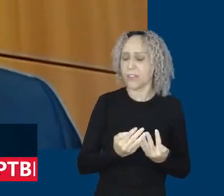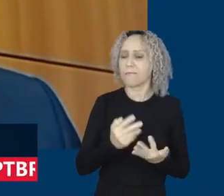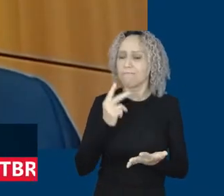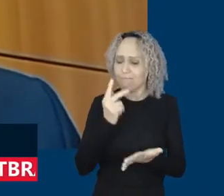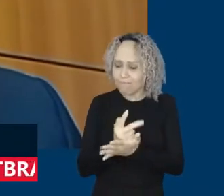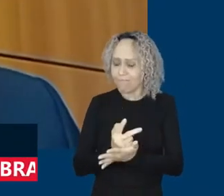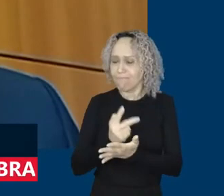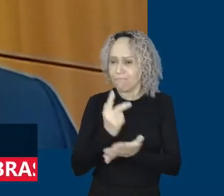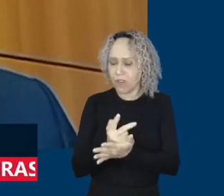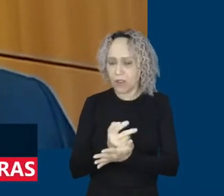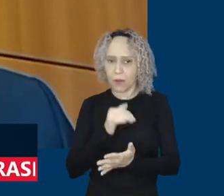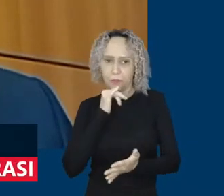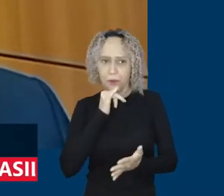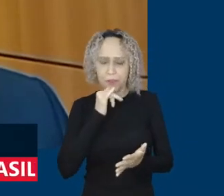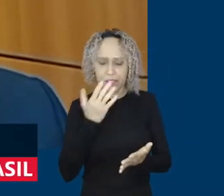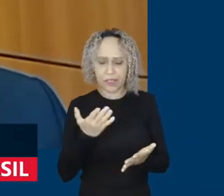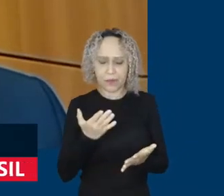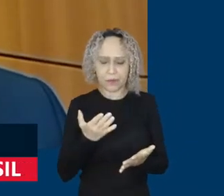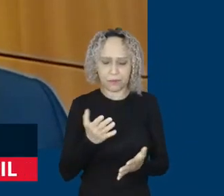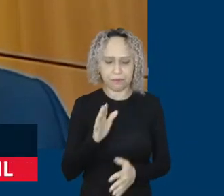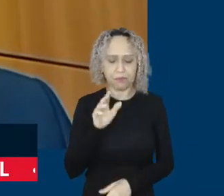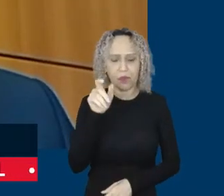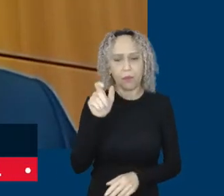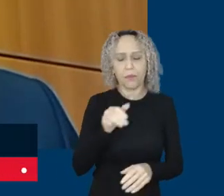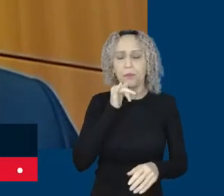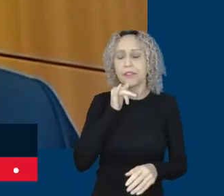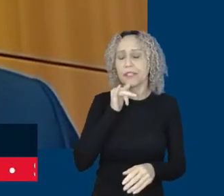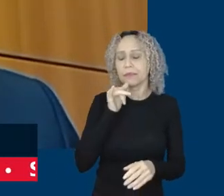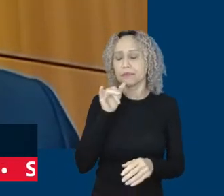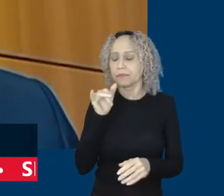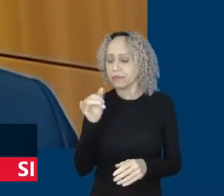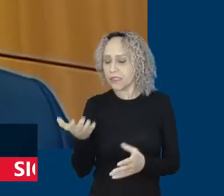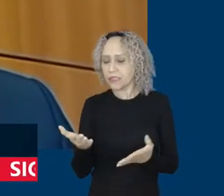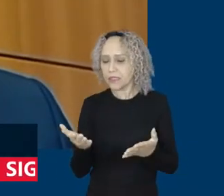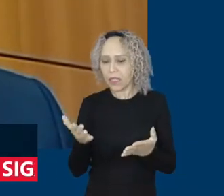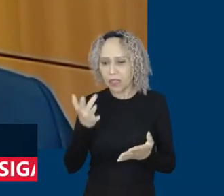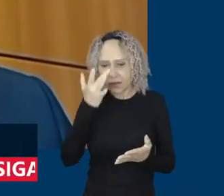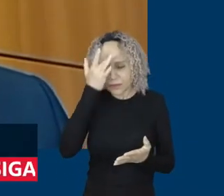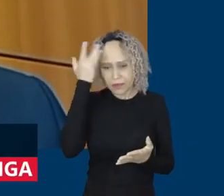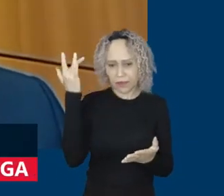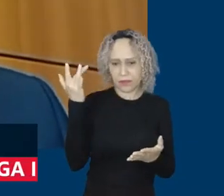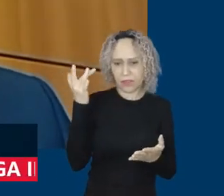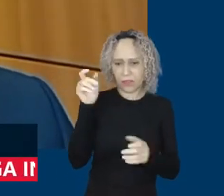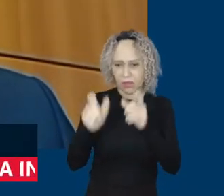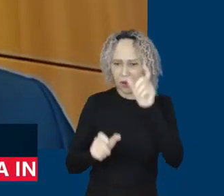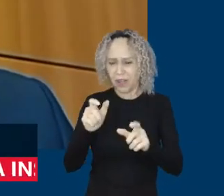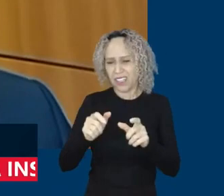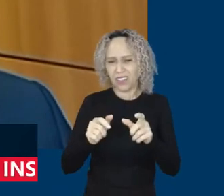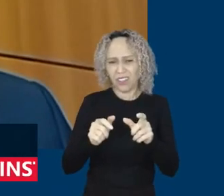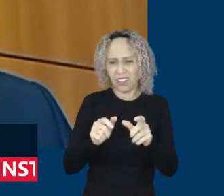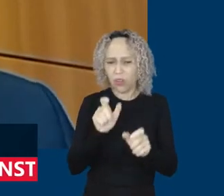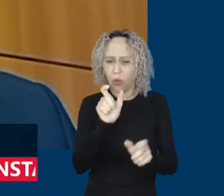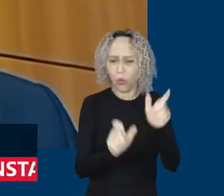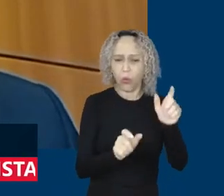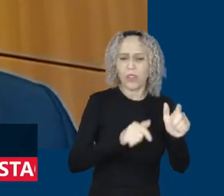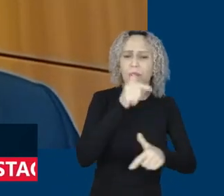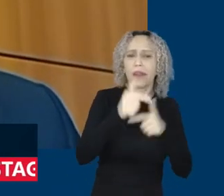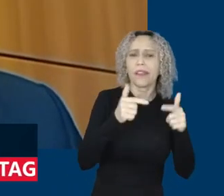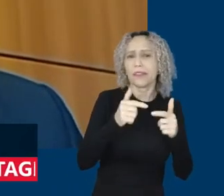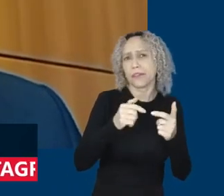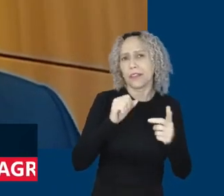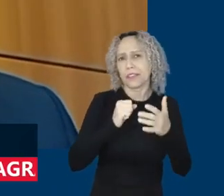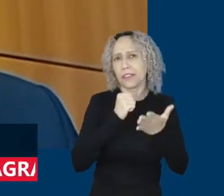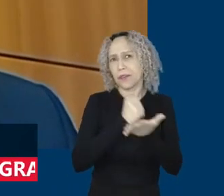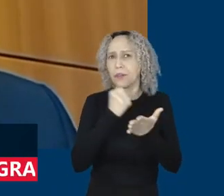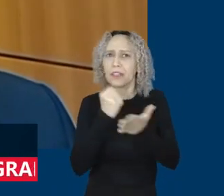durante o período que ele está nesse trabalho temporário, que geralmente são trabalhos de 3, 4 meses. São medidas internas que nós tomamos junto com